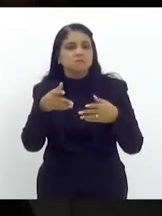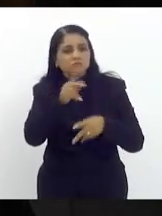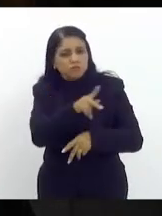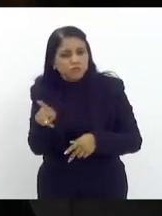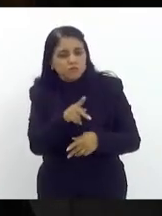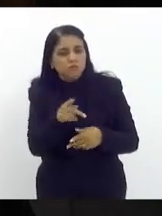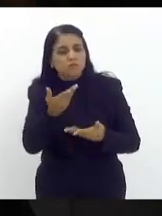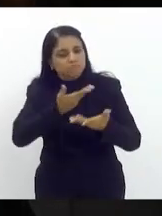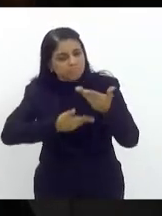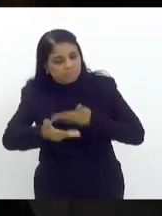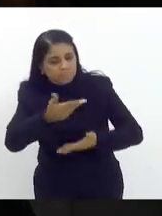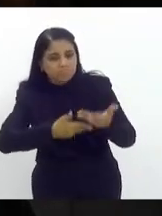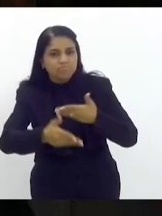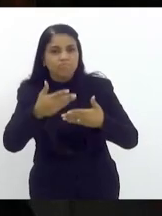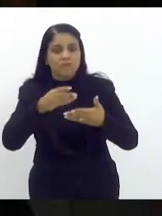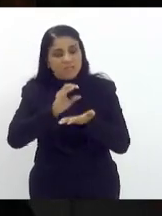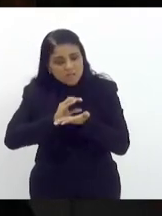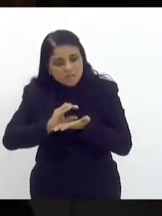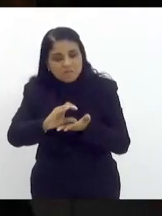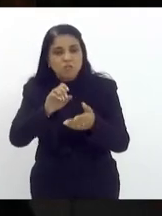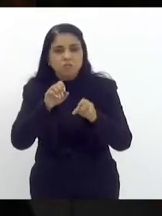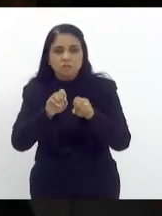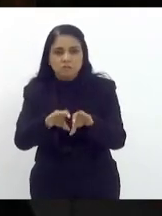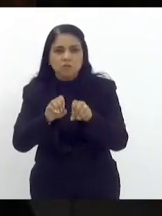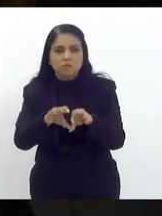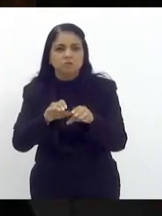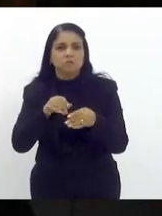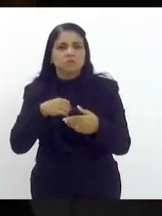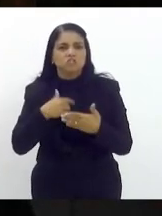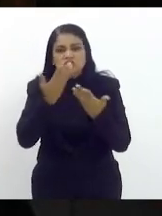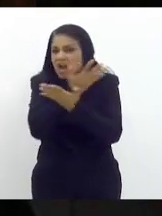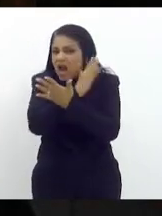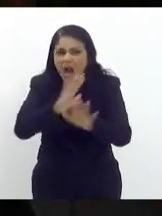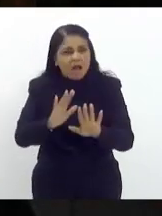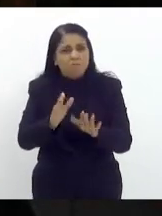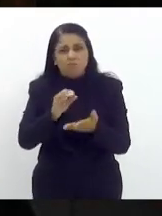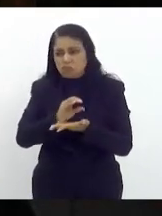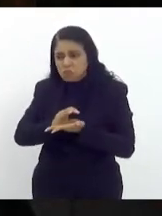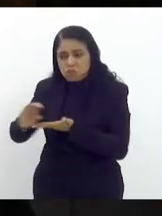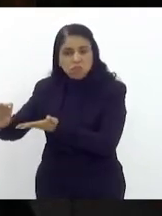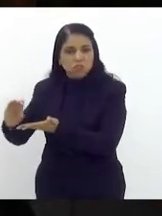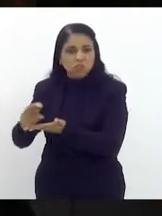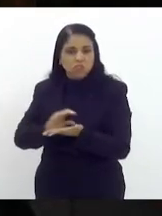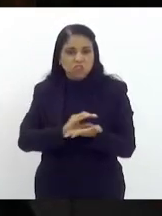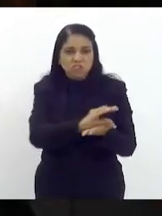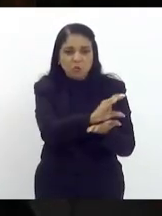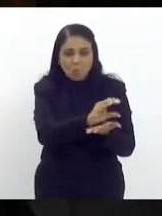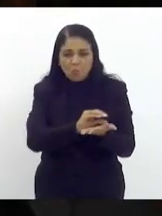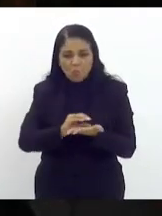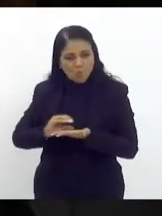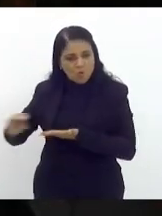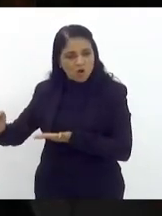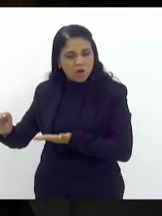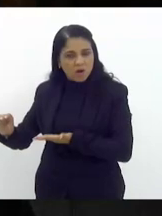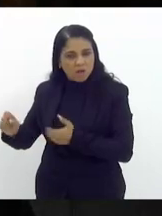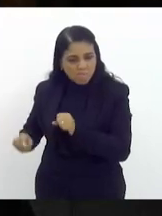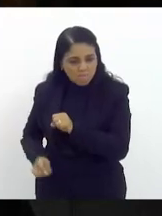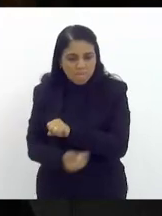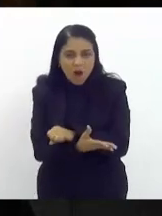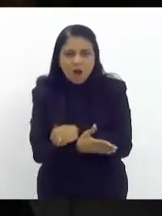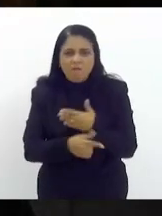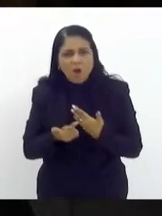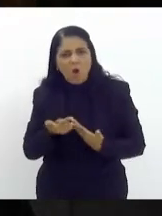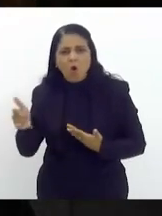investir na educação chega de desvio do dinheiro da educação Caxias que já teve a melhor carreira do estado do Rio de Janeiro